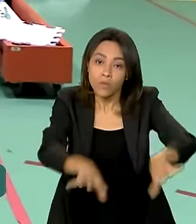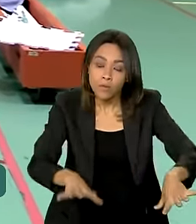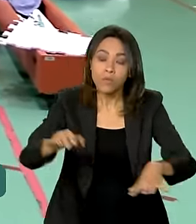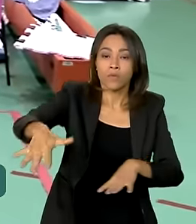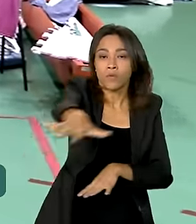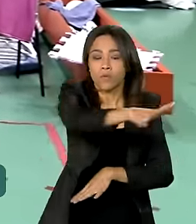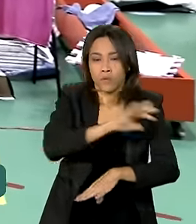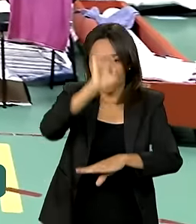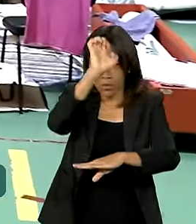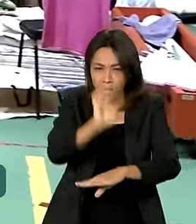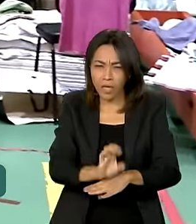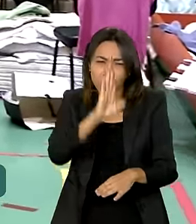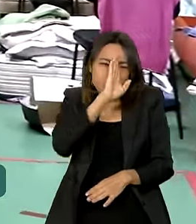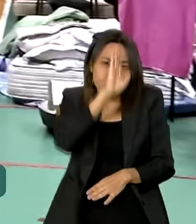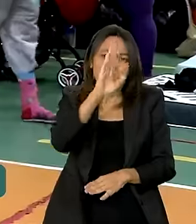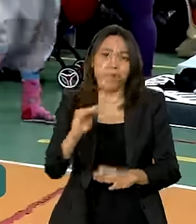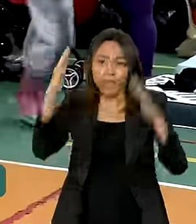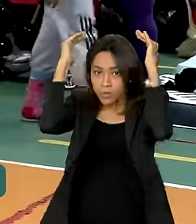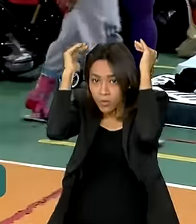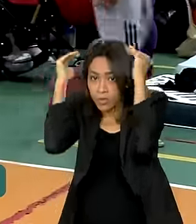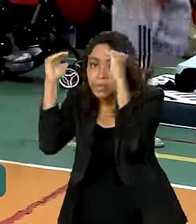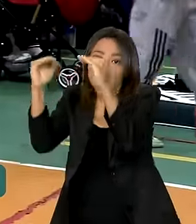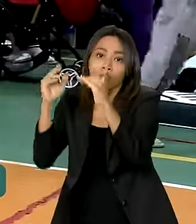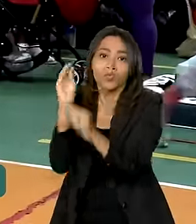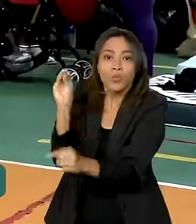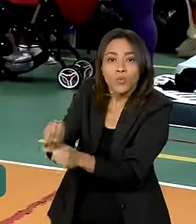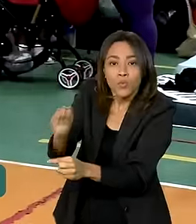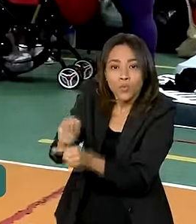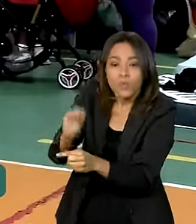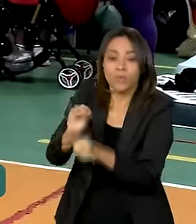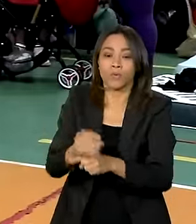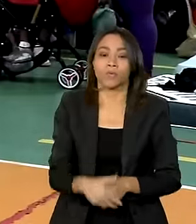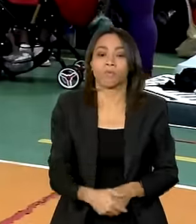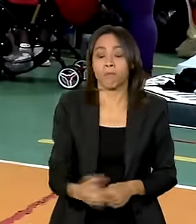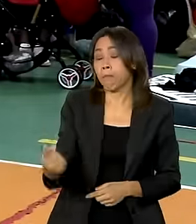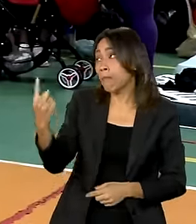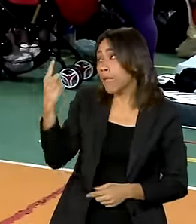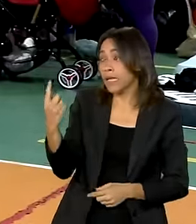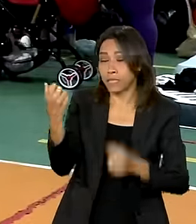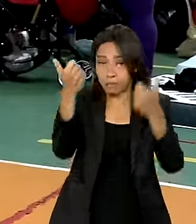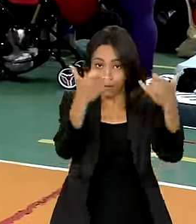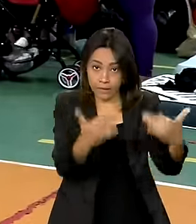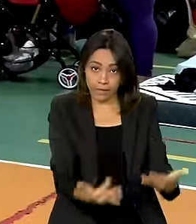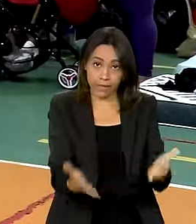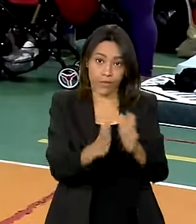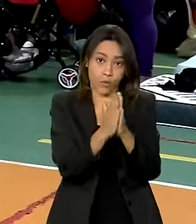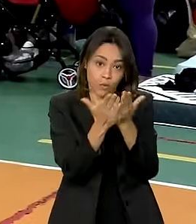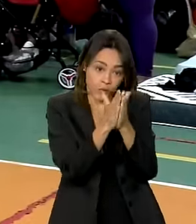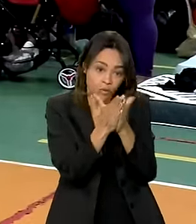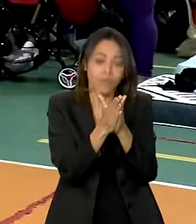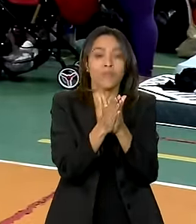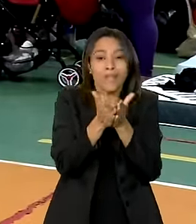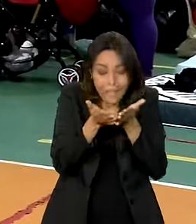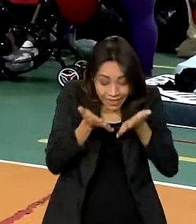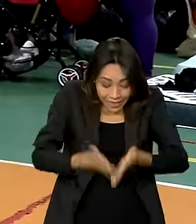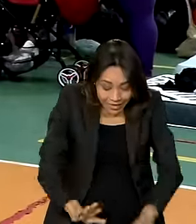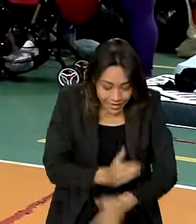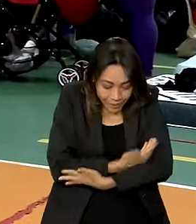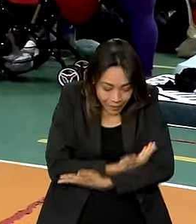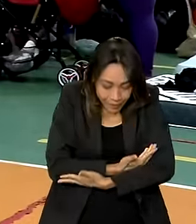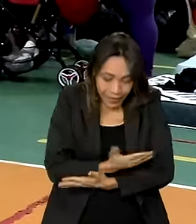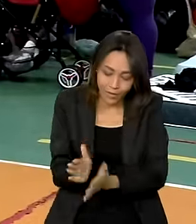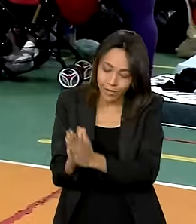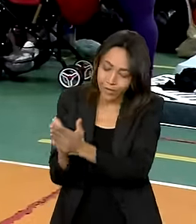inclusive nos abrigos. O livreto é entregue na maternidade, quando as crianças nascem, e é